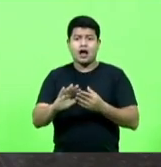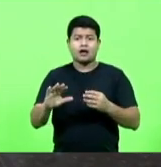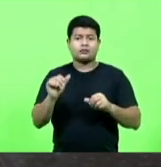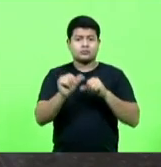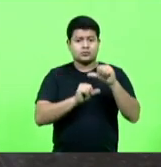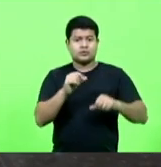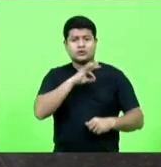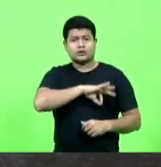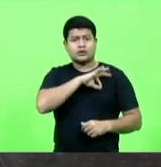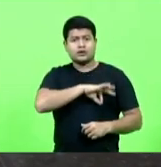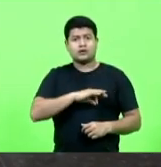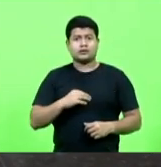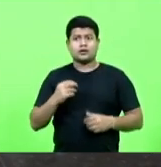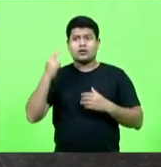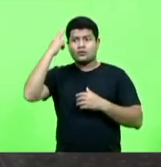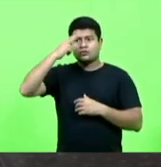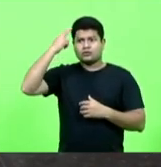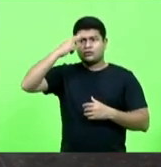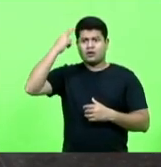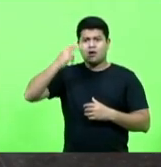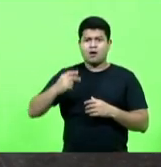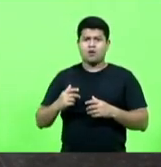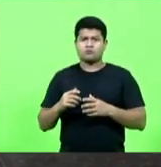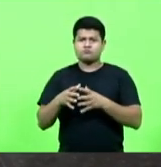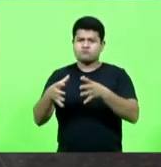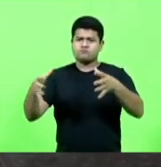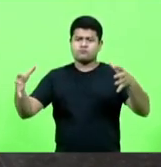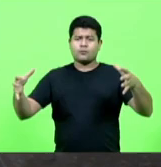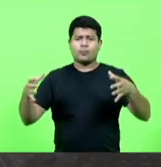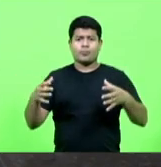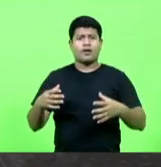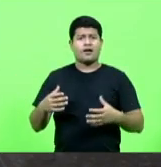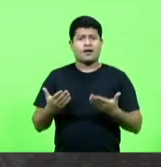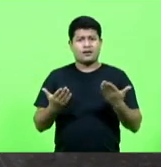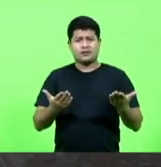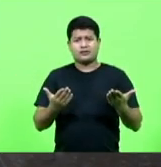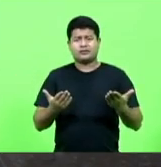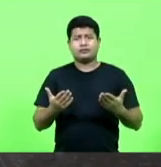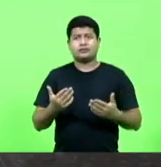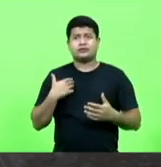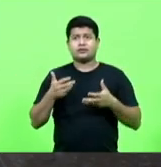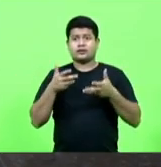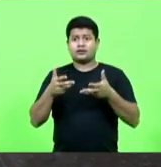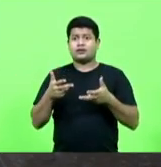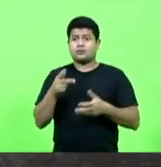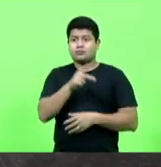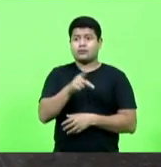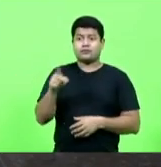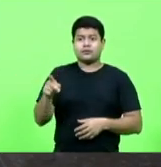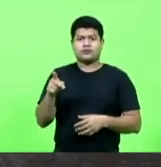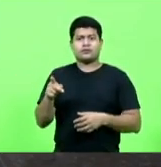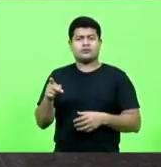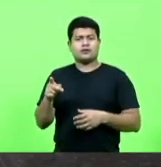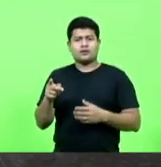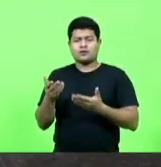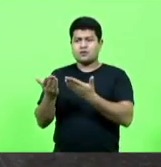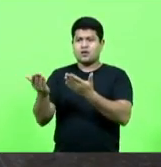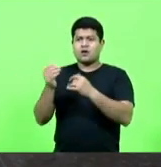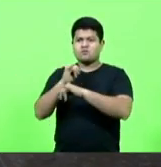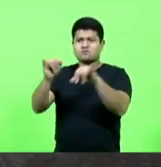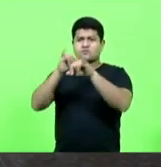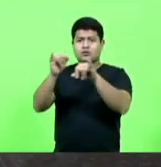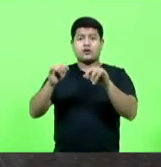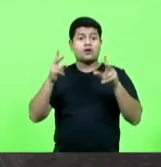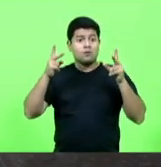fala de um sonho maluco de aumentar ainda. Não, não é sonho maluco. Quisera eu que os professores tivessem o aumento que ele está propagando por aí, assim como falou